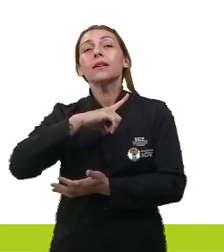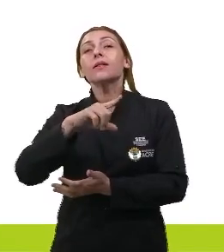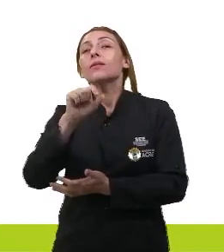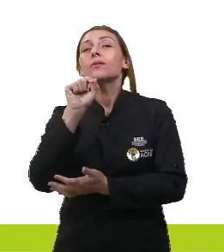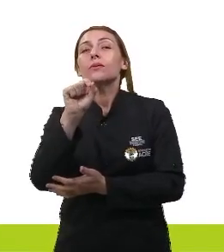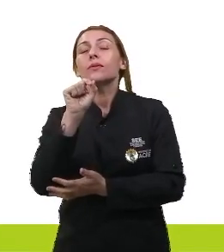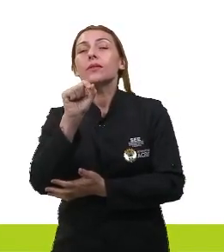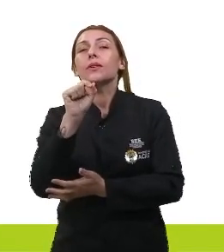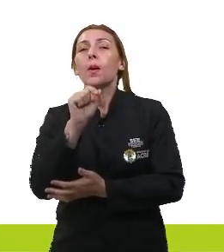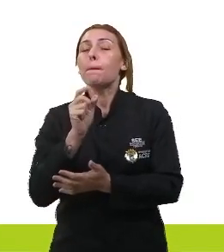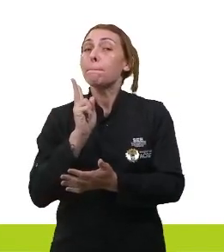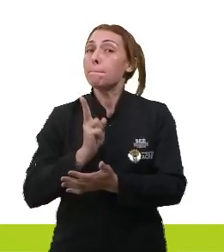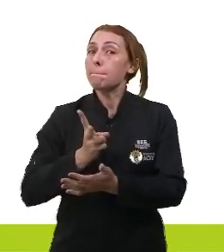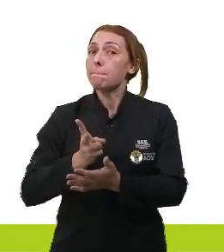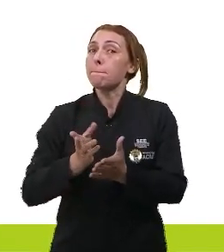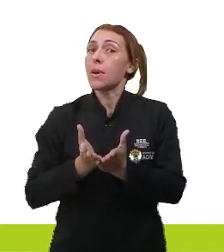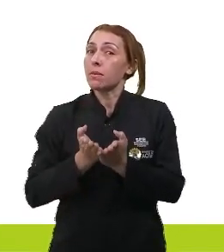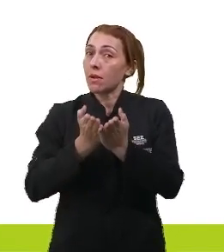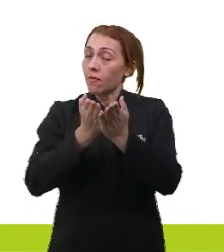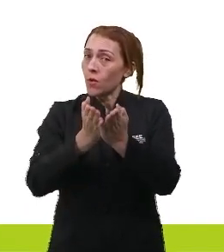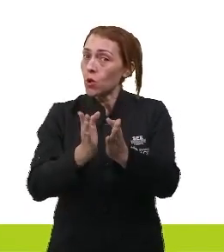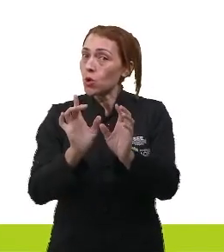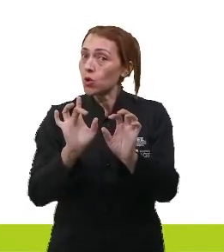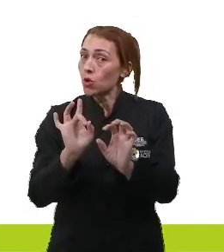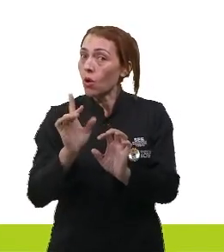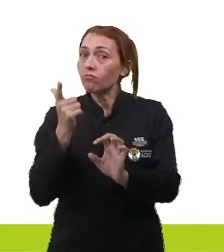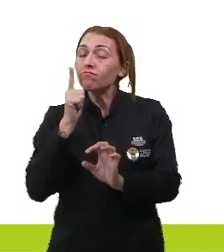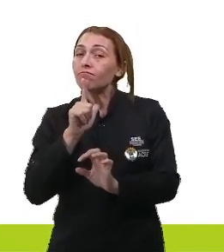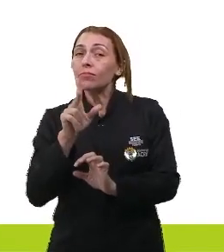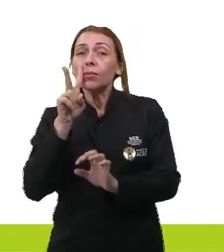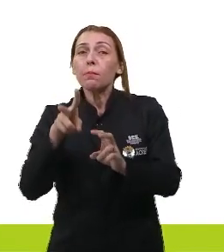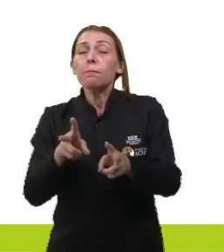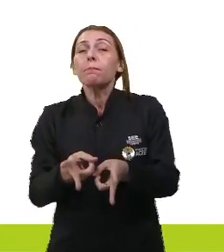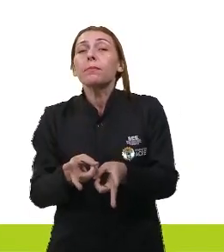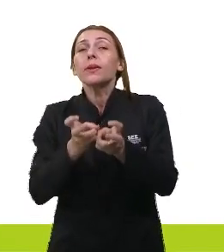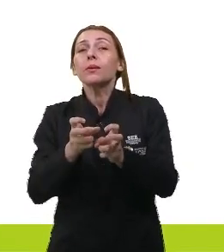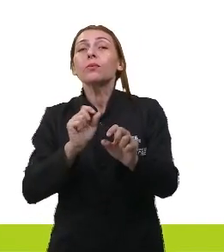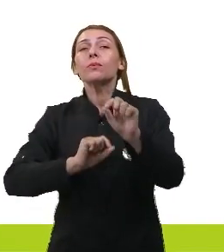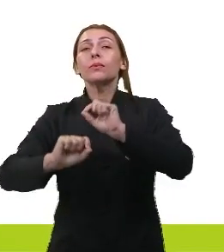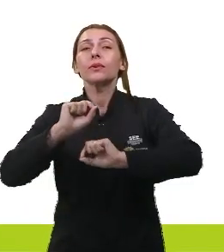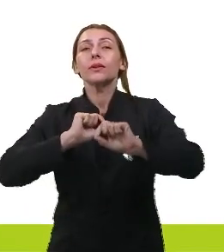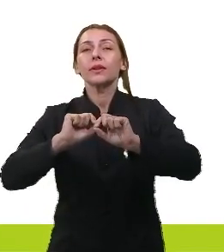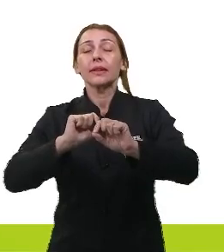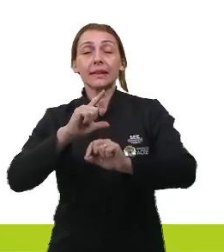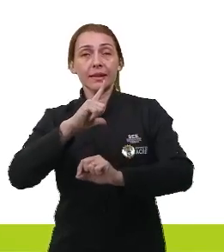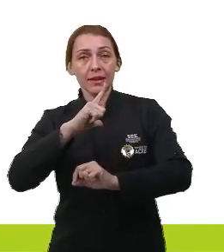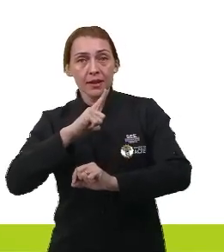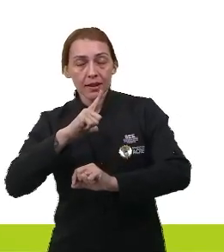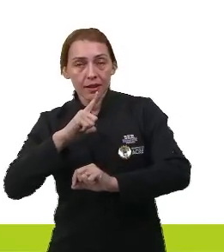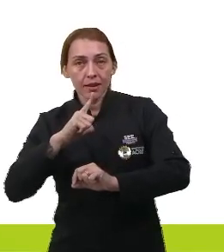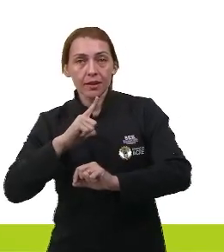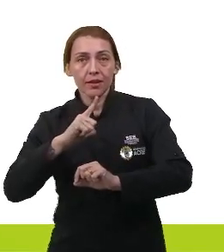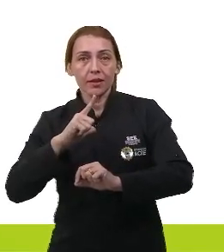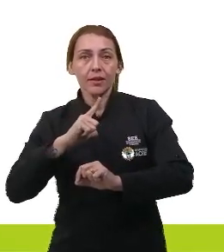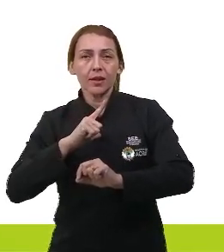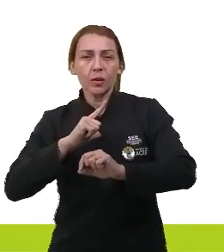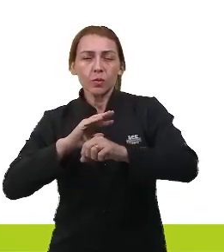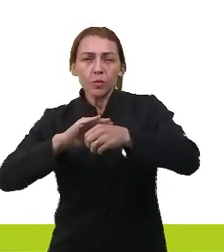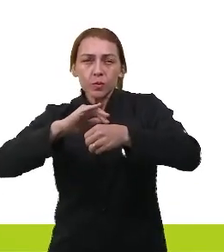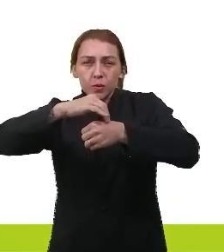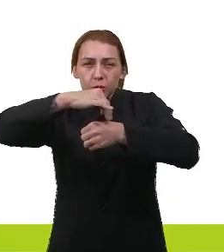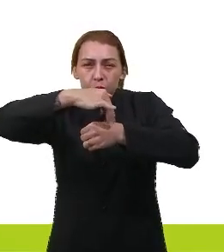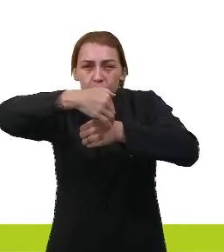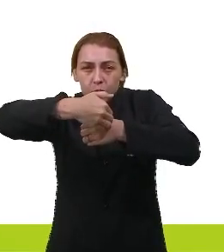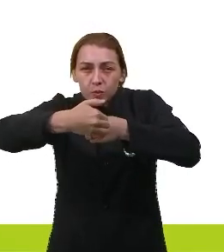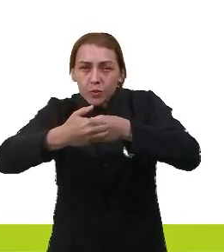o mesmo navio, só que você consegue ver aqui, ó, tem umas plaquinhas, não